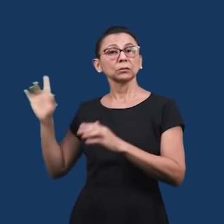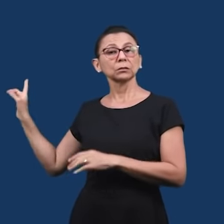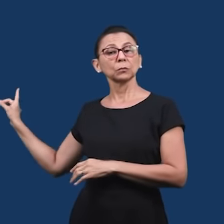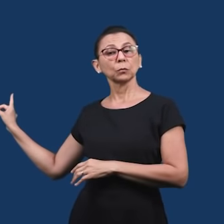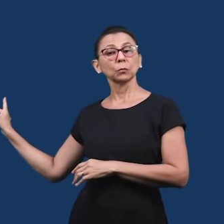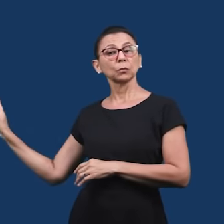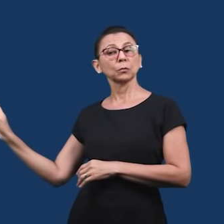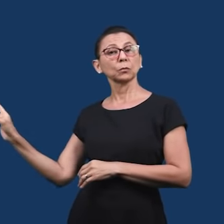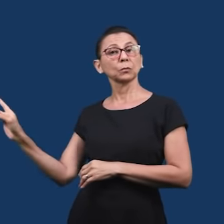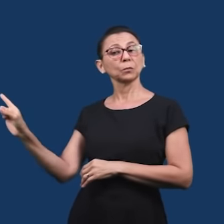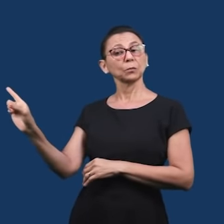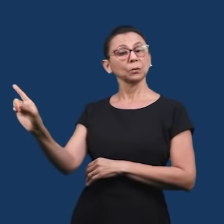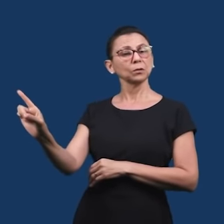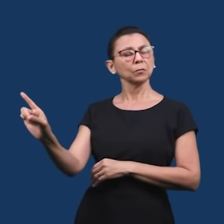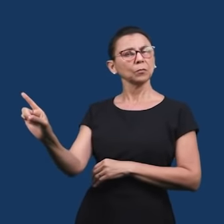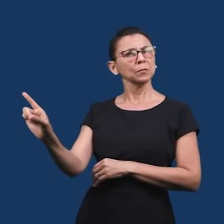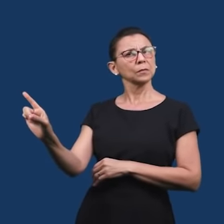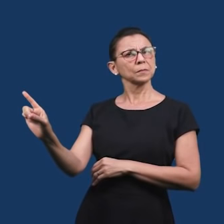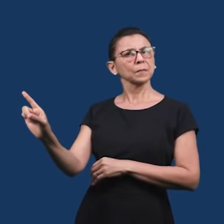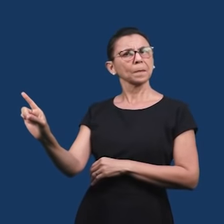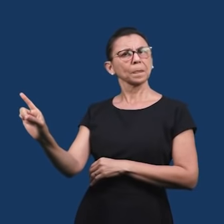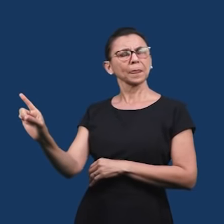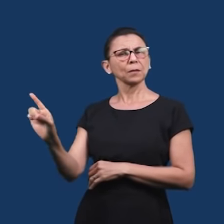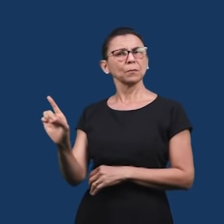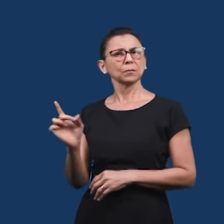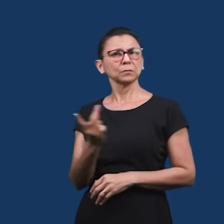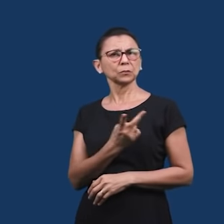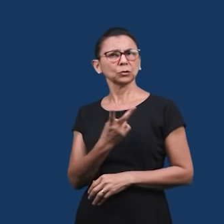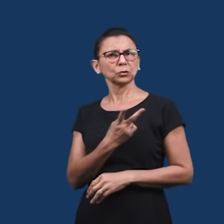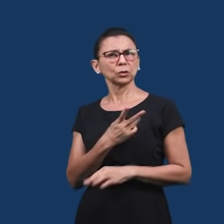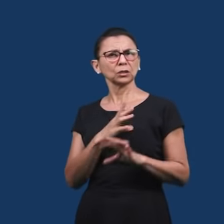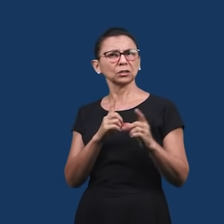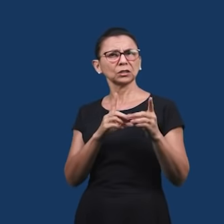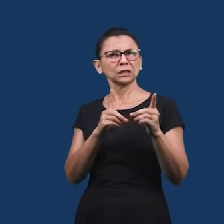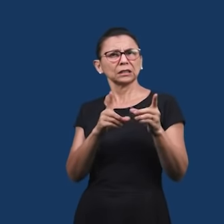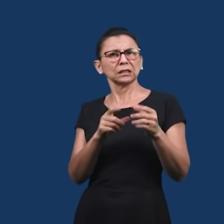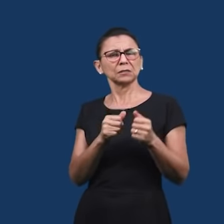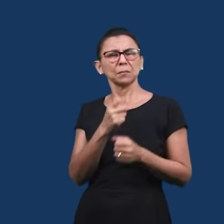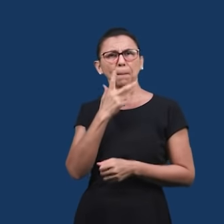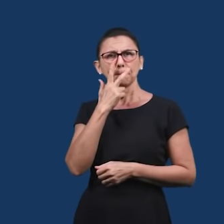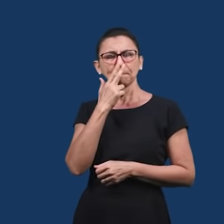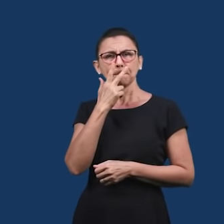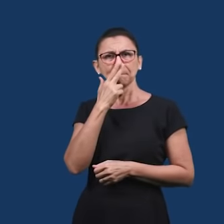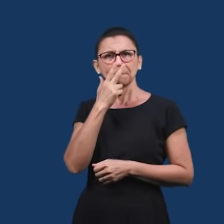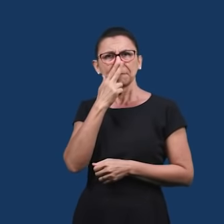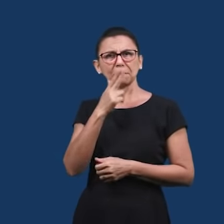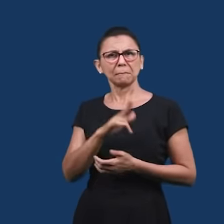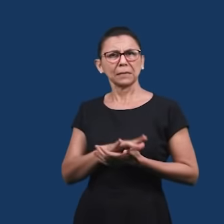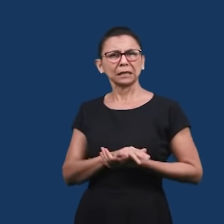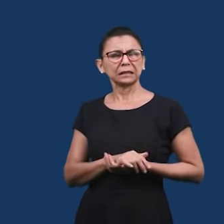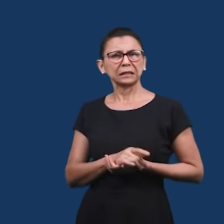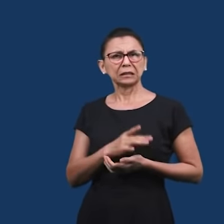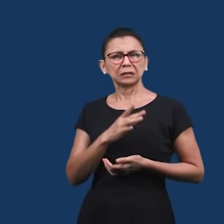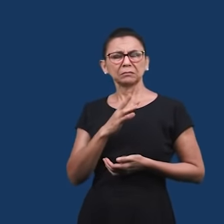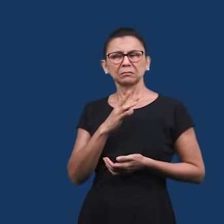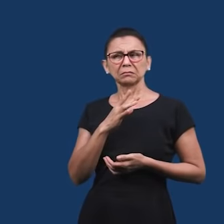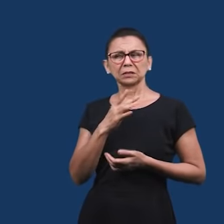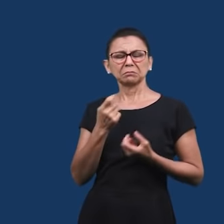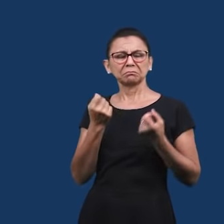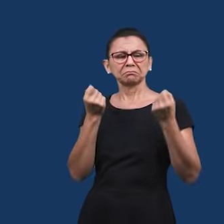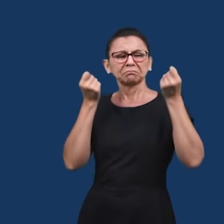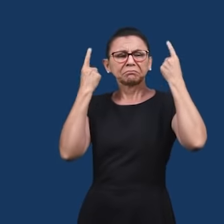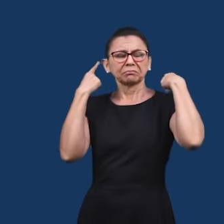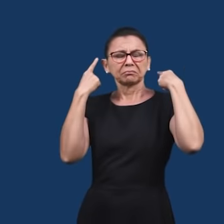mesmo Jesus se aproximou e ia com eles. Mas os olhos deles estavam como que fechados para que não o